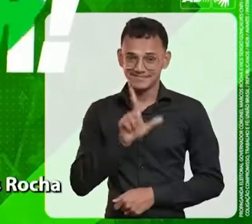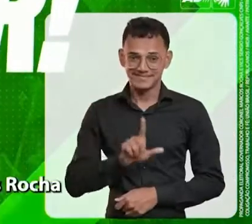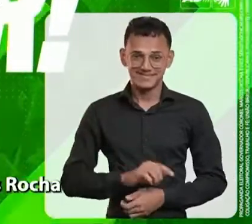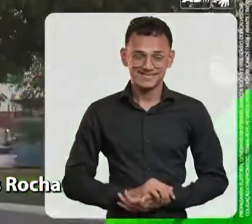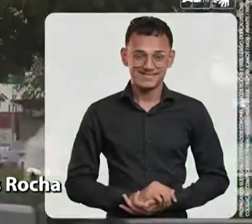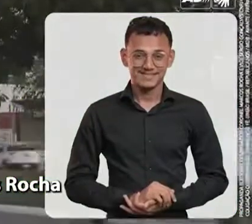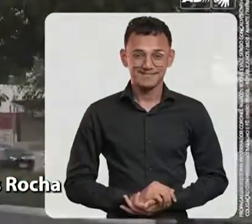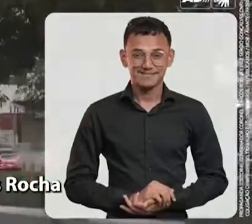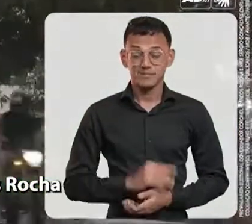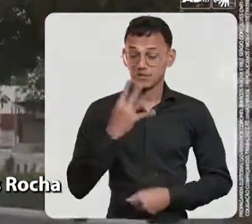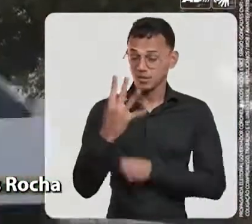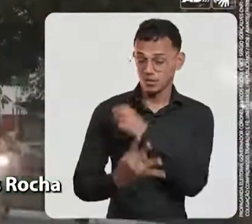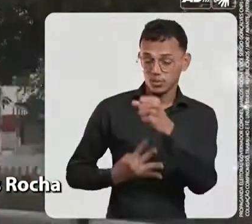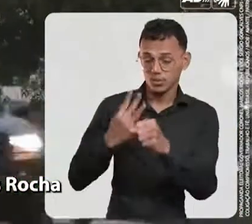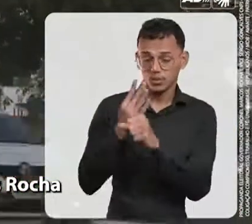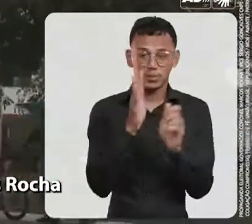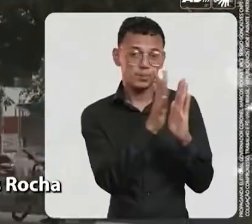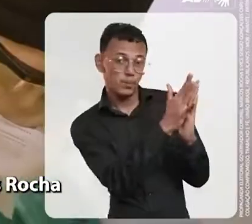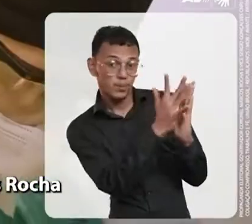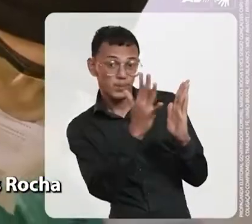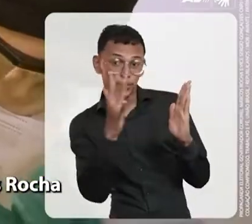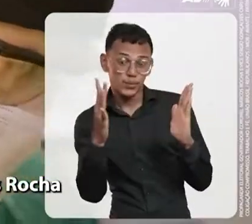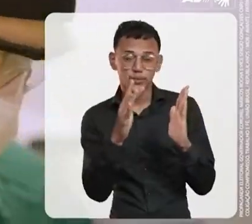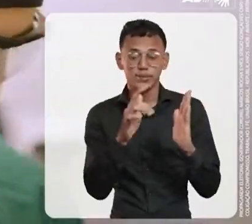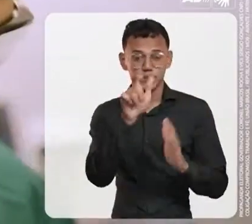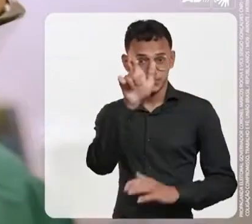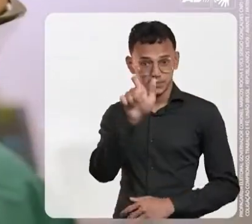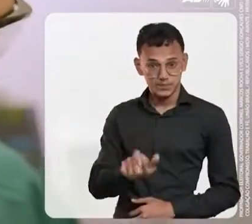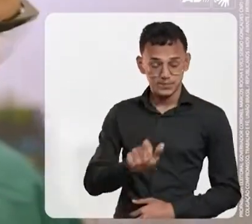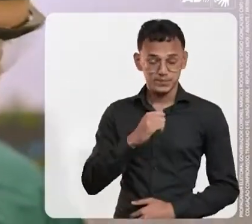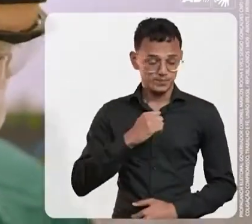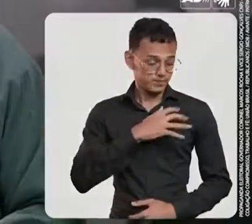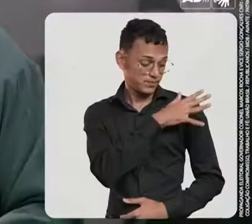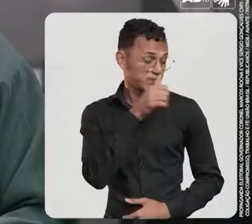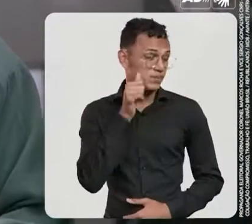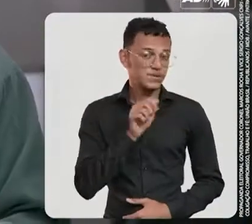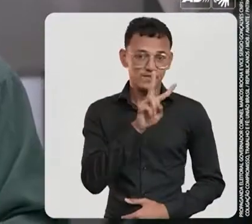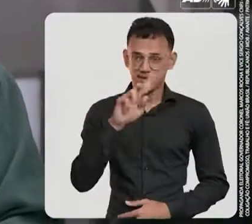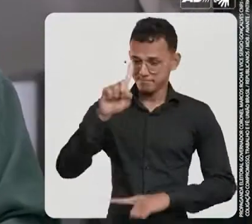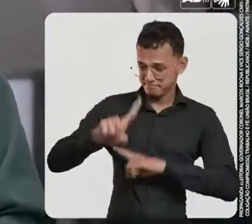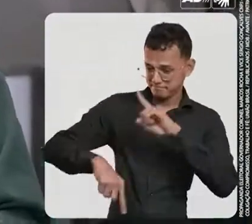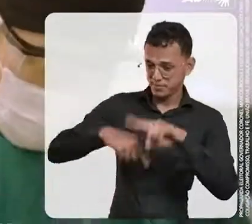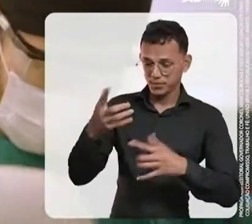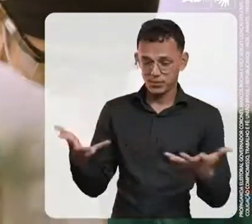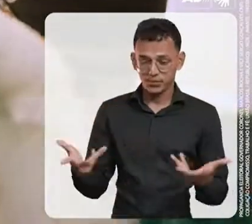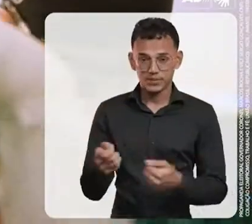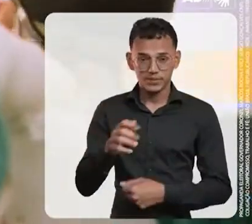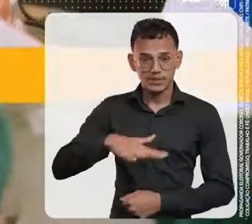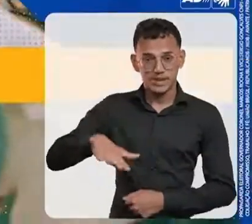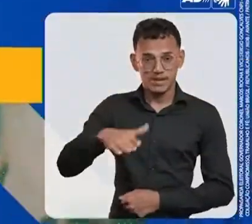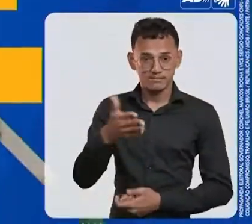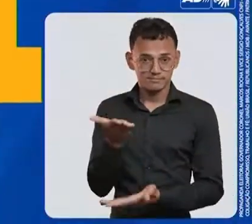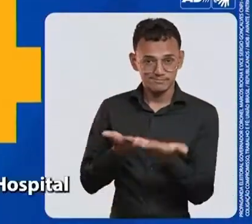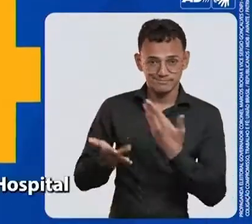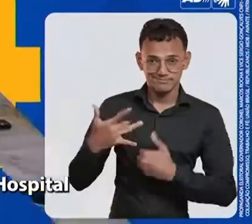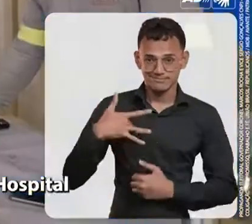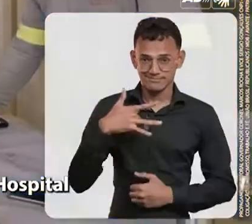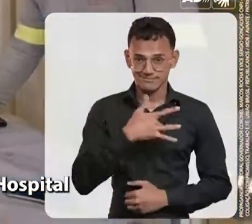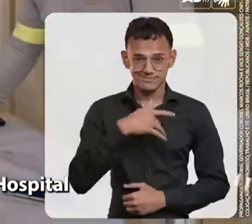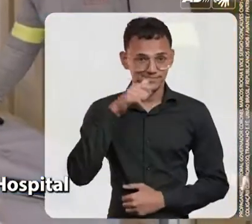Nos próximos quatro anos, o coronel Marcos Rocha vai dar um salto de qualidade no atendimento em saúde.